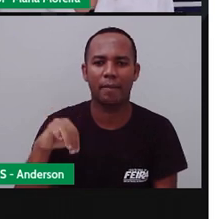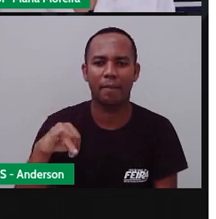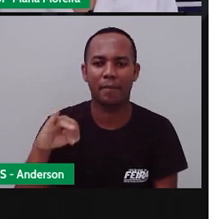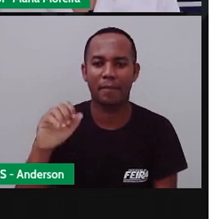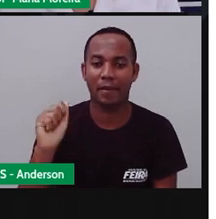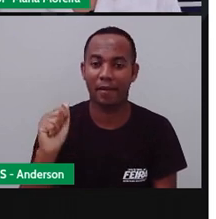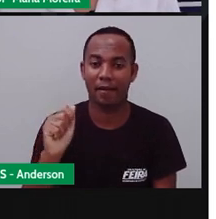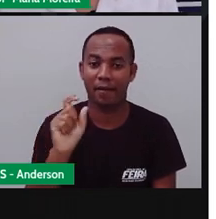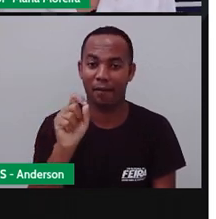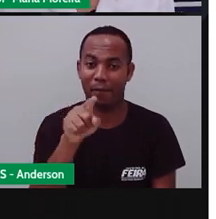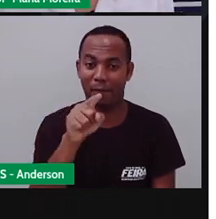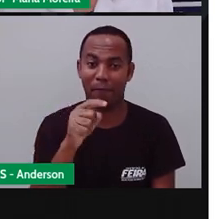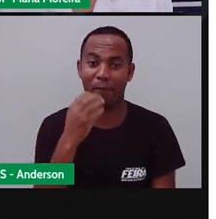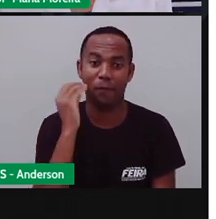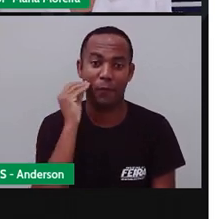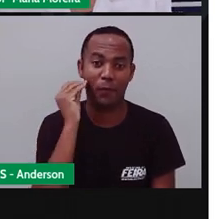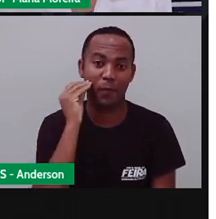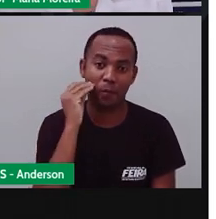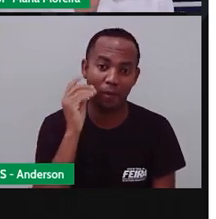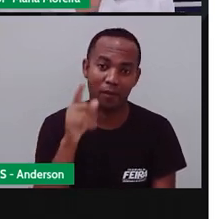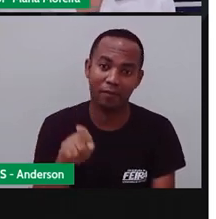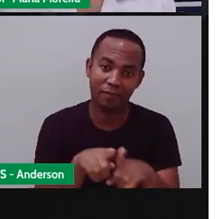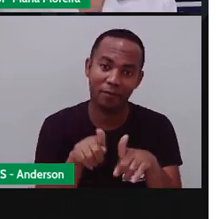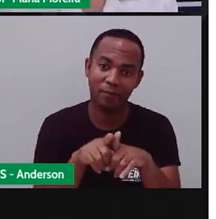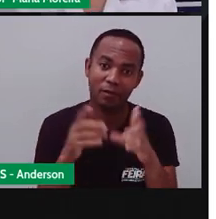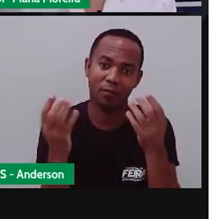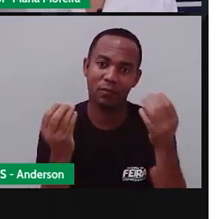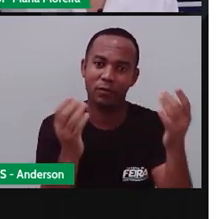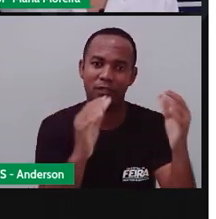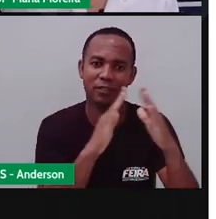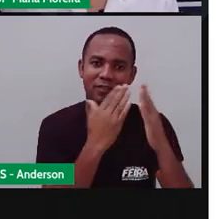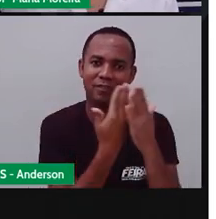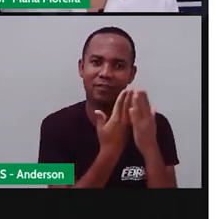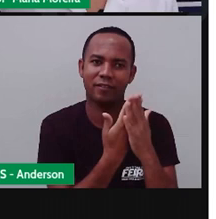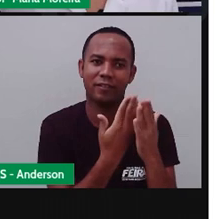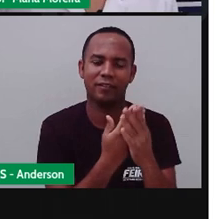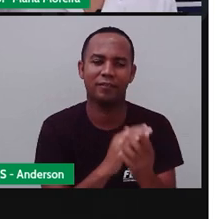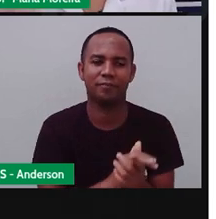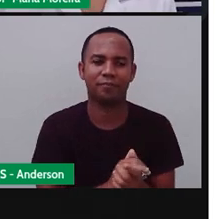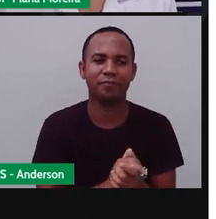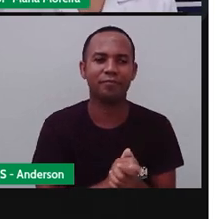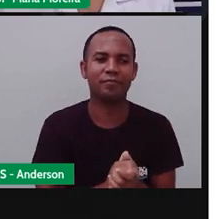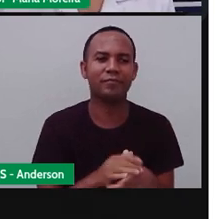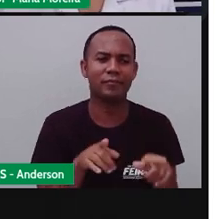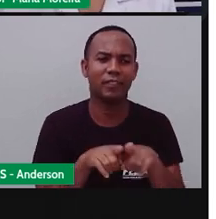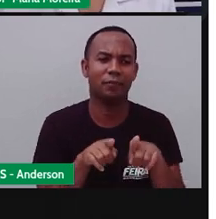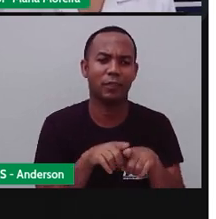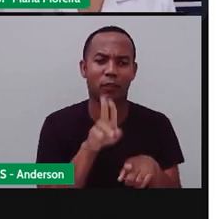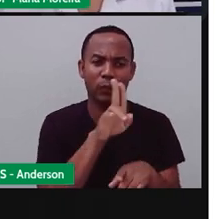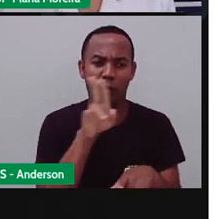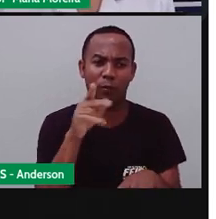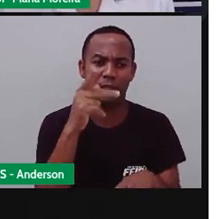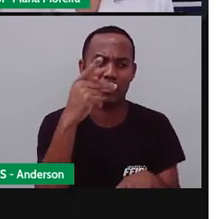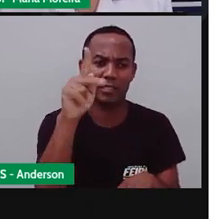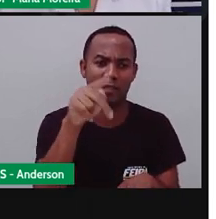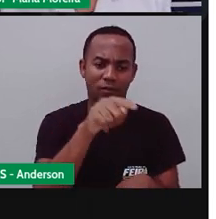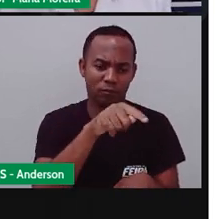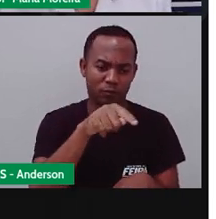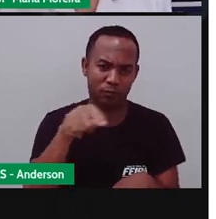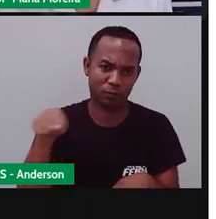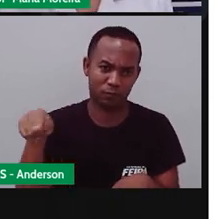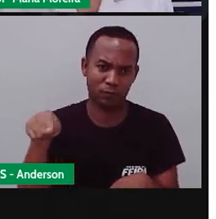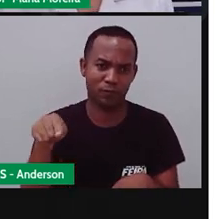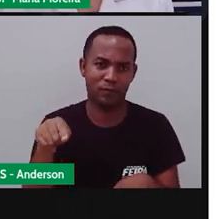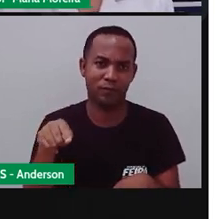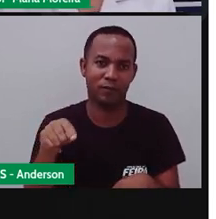de vocês, a Pro adora isso, né, os comentários que vocês colocam, vão colocando aqui embaixo o nome de vocês, né, que eu acho que fica até